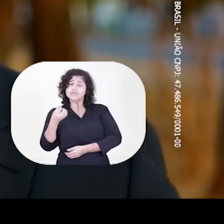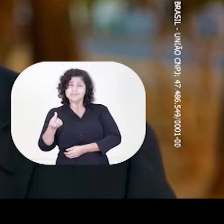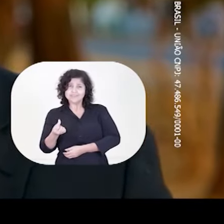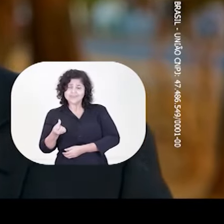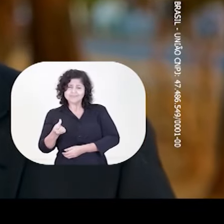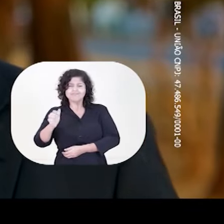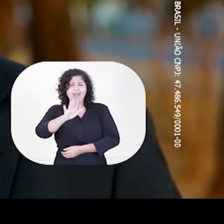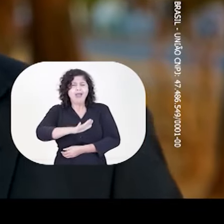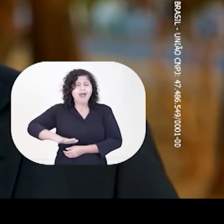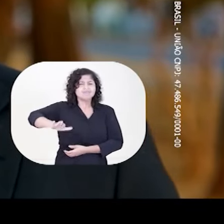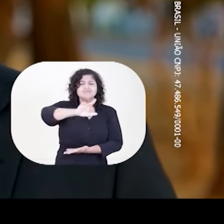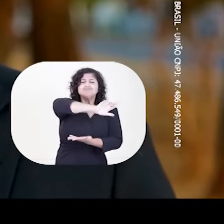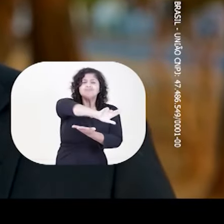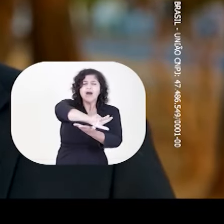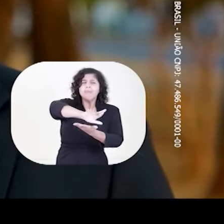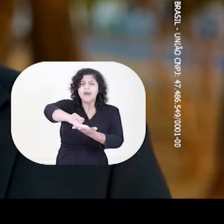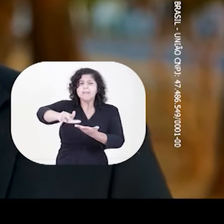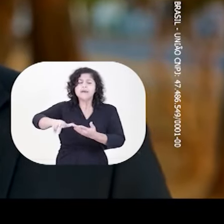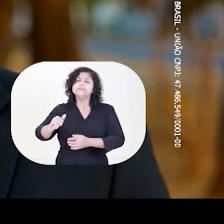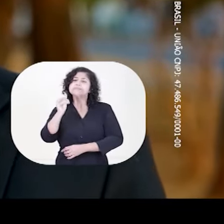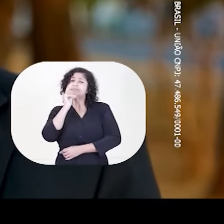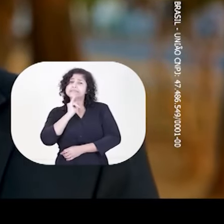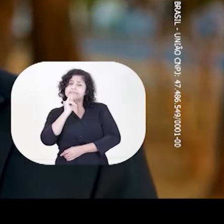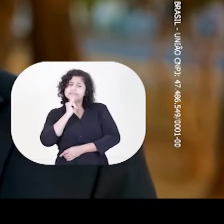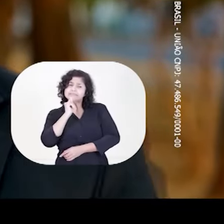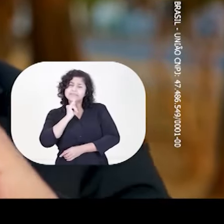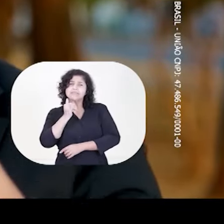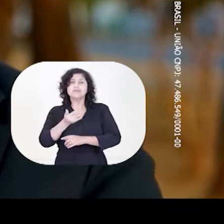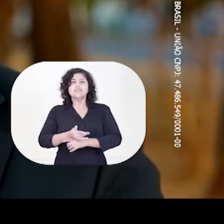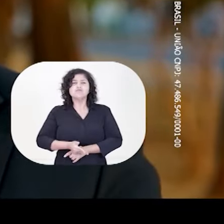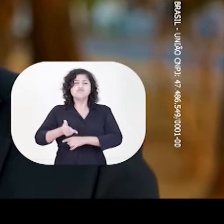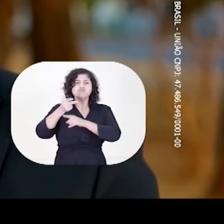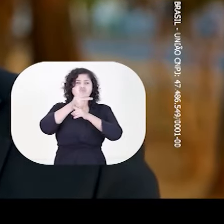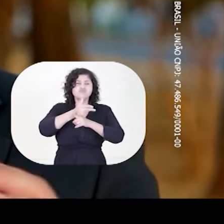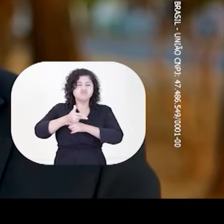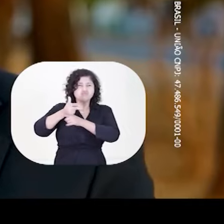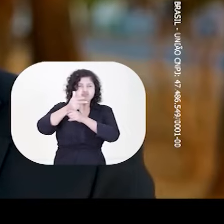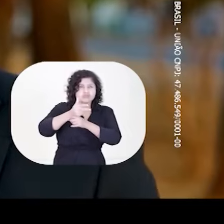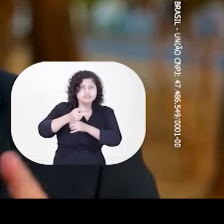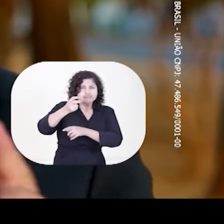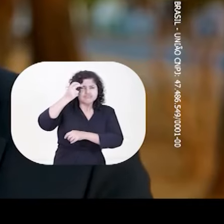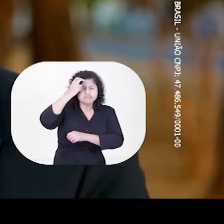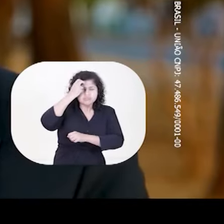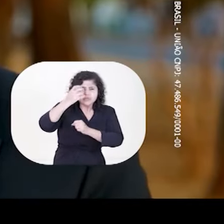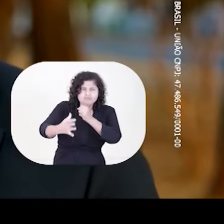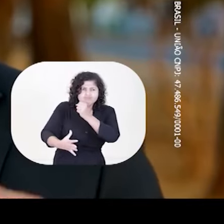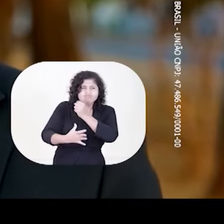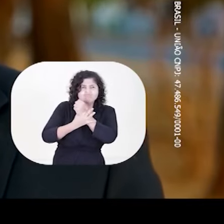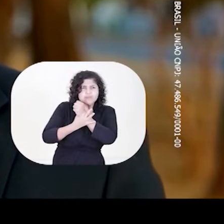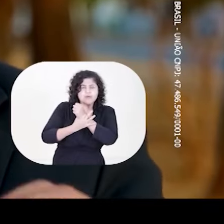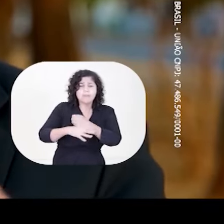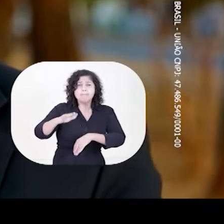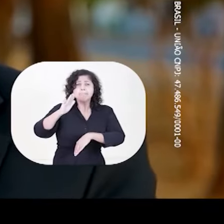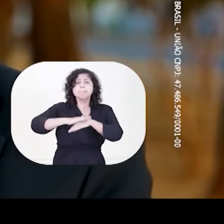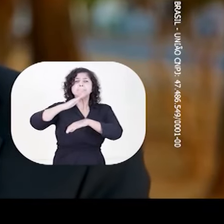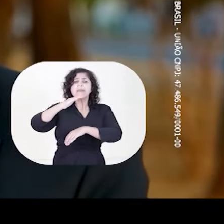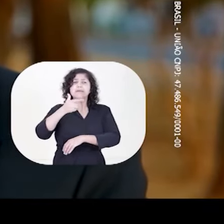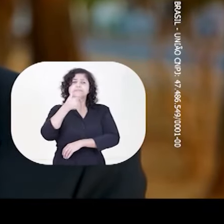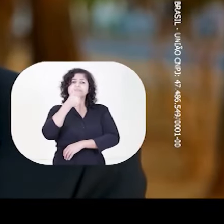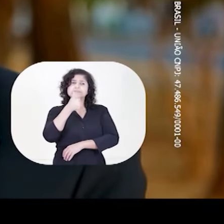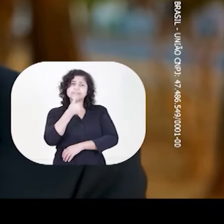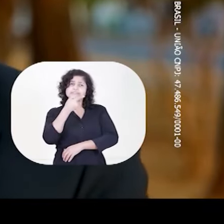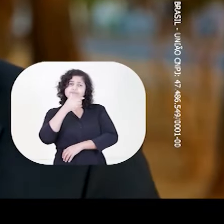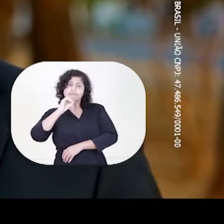diversas áreas. Por exemplo, monitoramento eletrônico para garantir serviços de inteligência e segurança em mais de 120